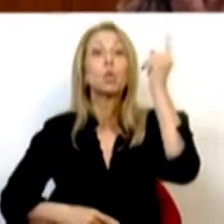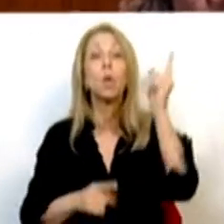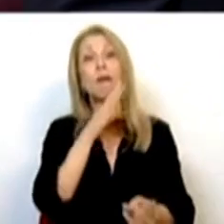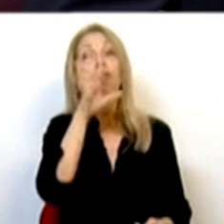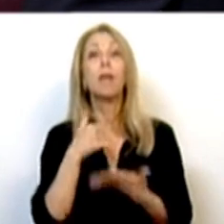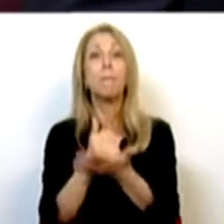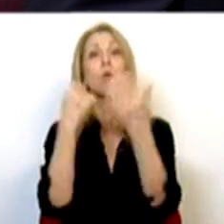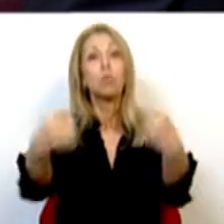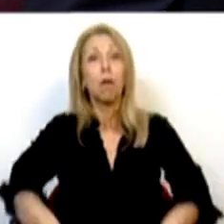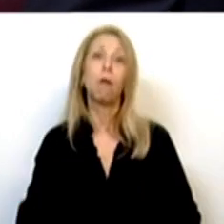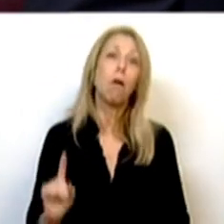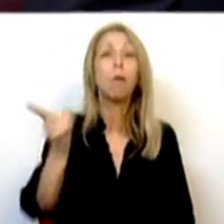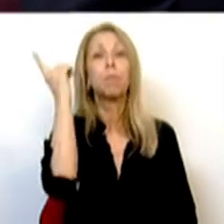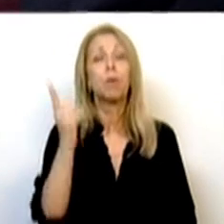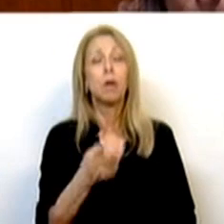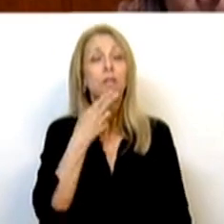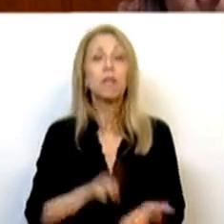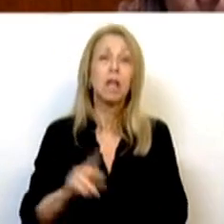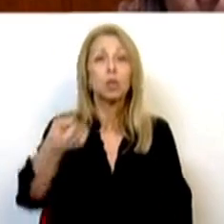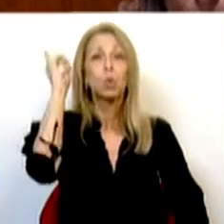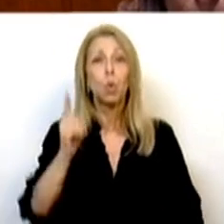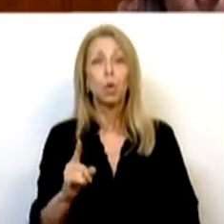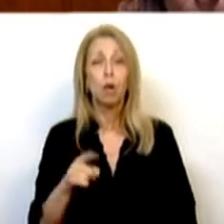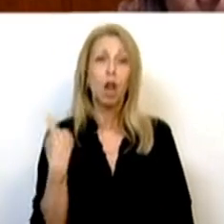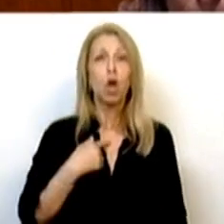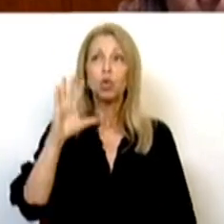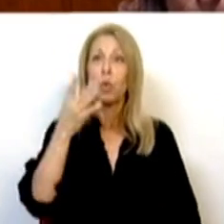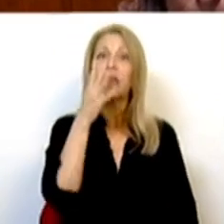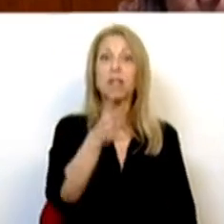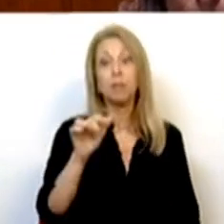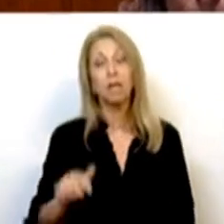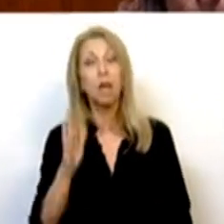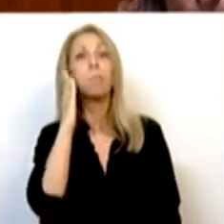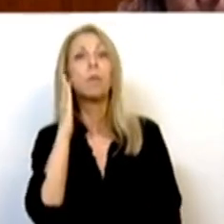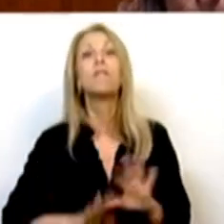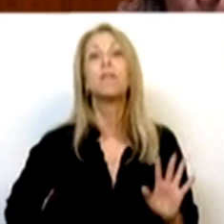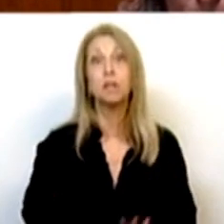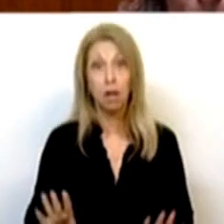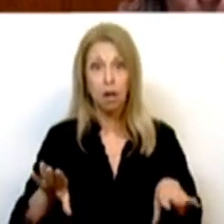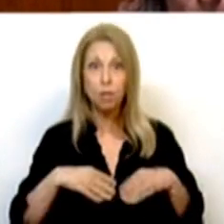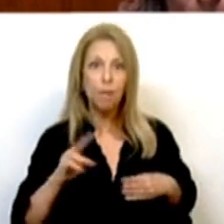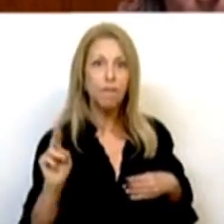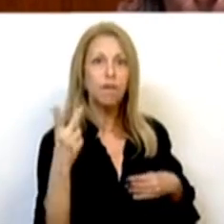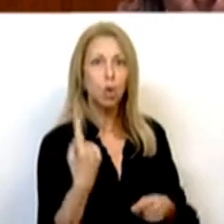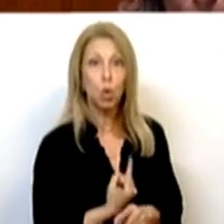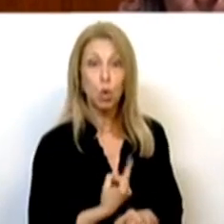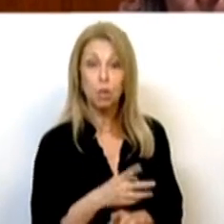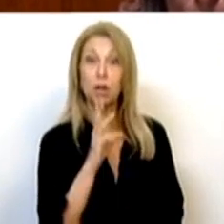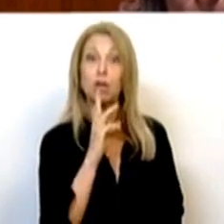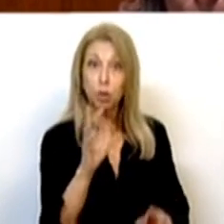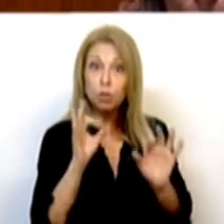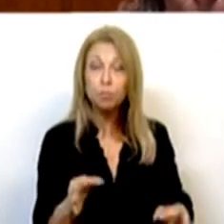apoiadas e como se não fosse verdade que nós, quando dizemos o que é que estamos aqui a fazer, assumimos duas coisas. É que a grande resposta